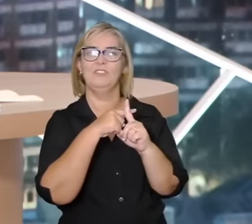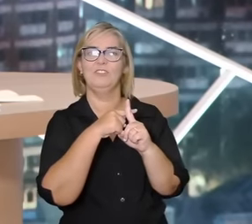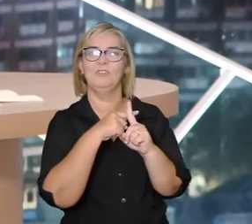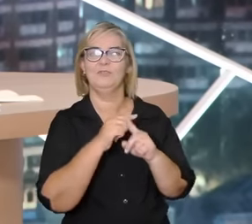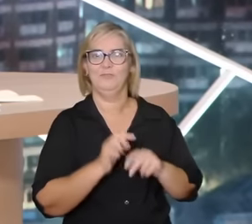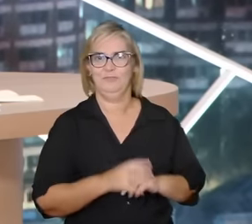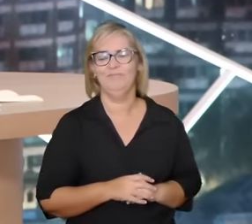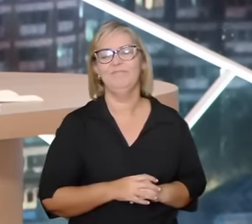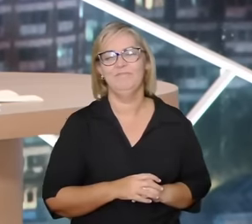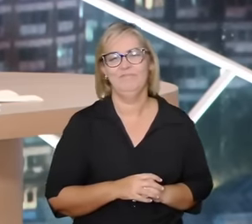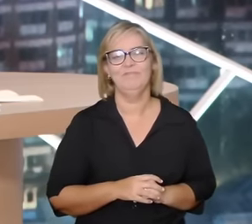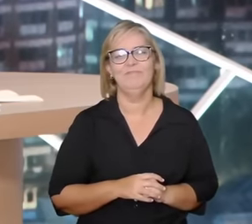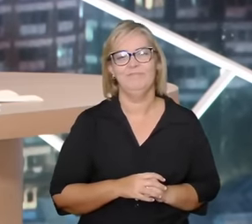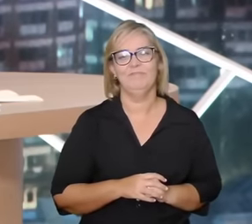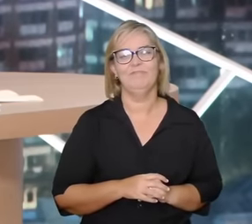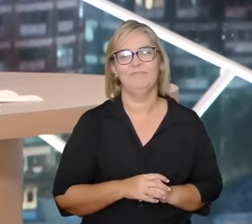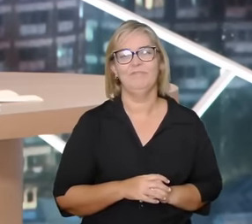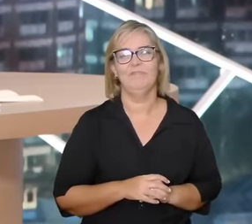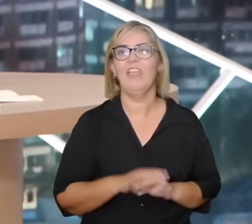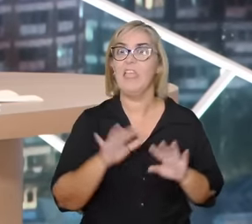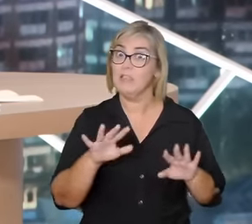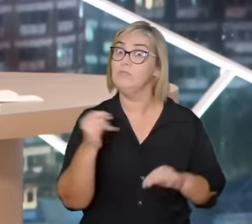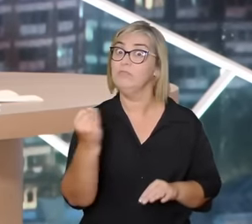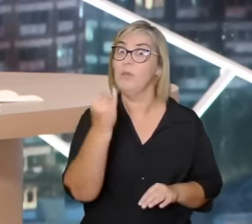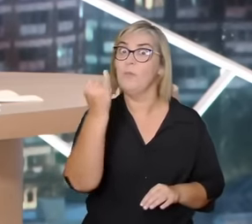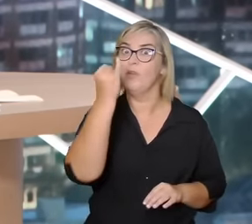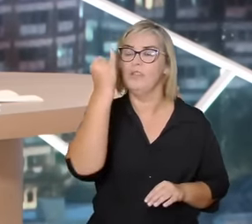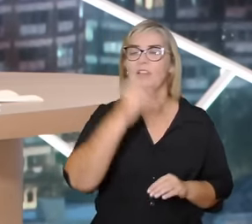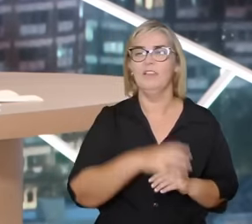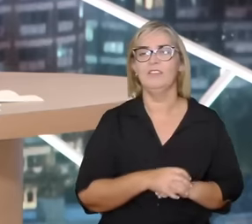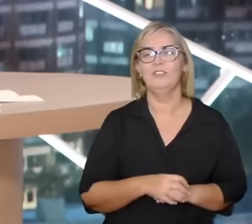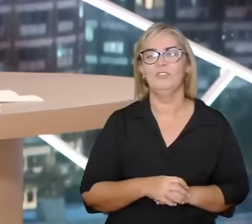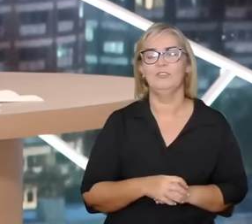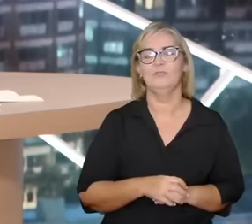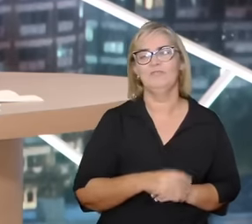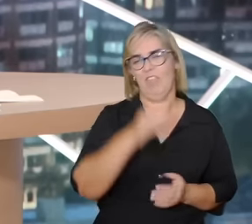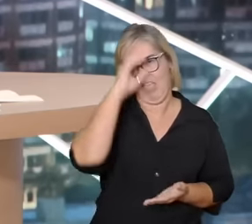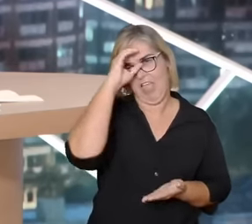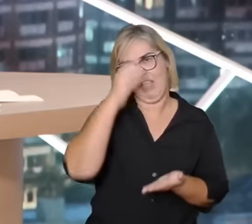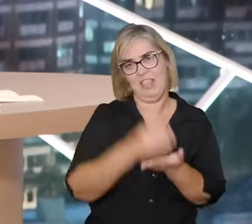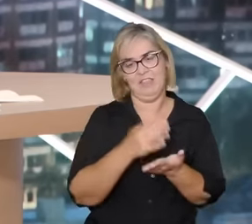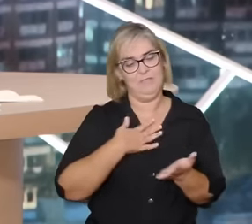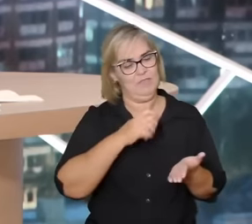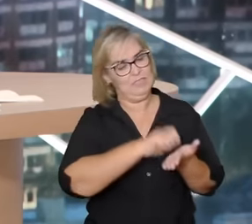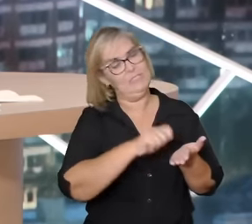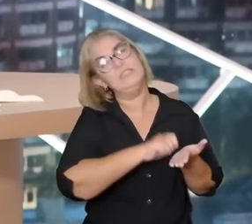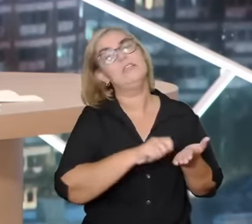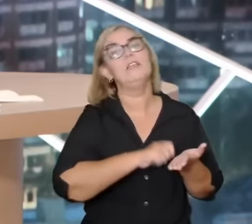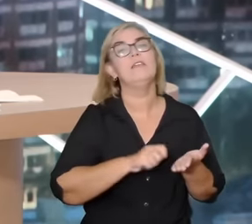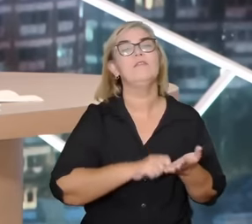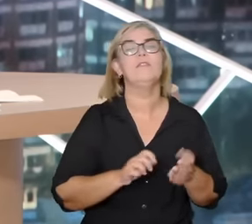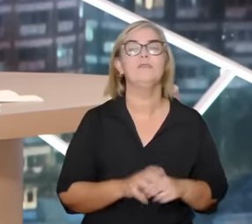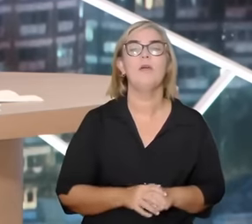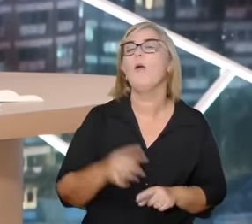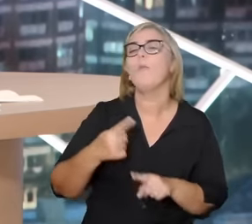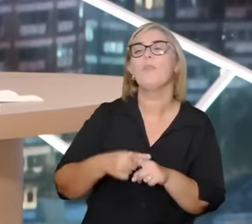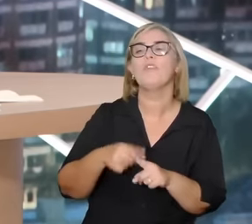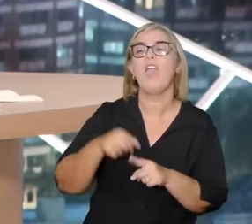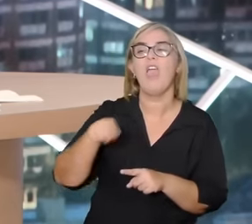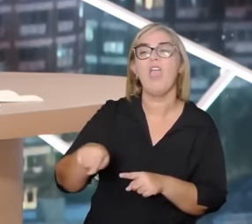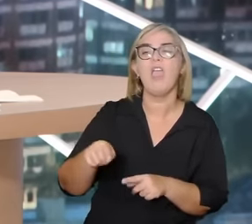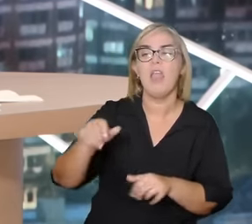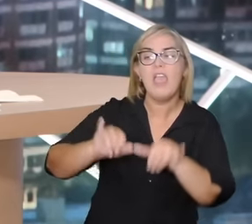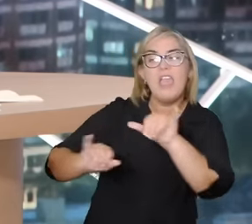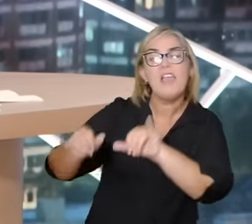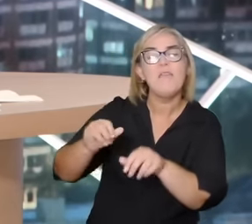sentindo isso é uma coisa importante nessa tese por ser um catalisador ele